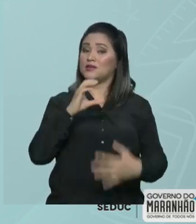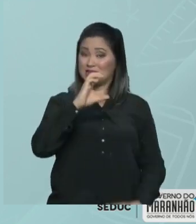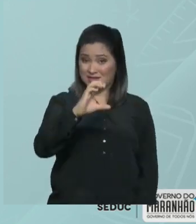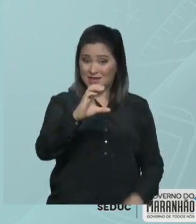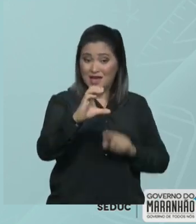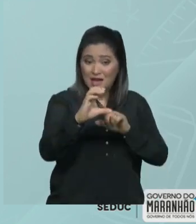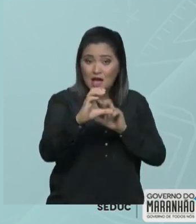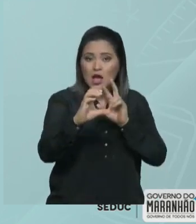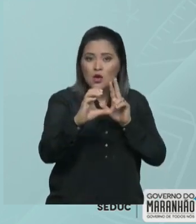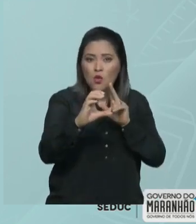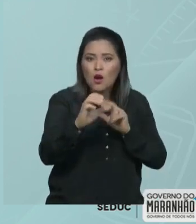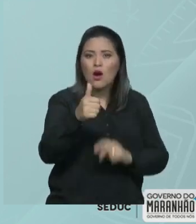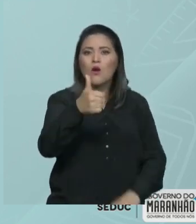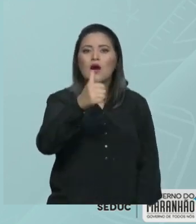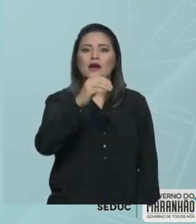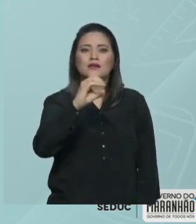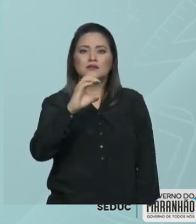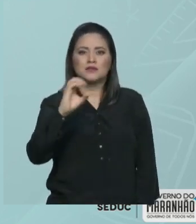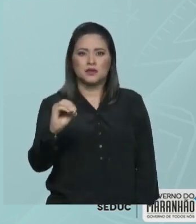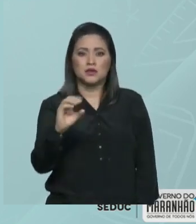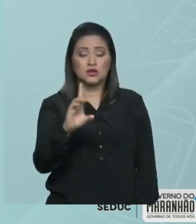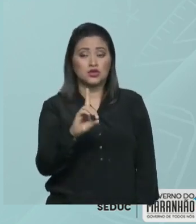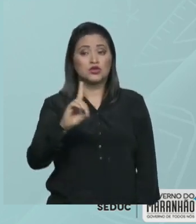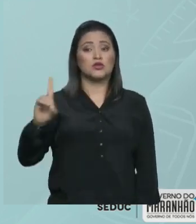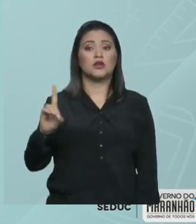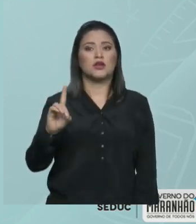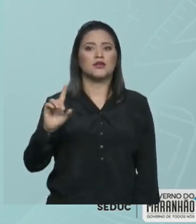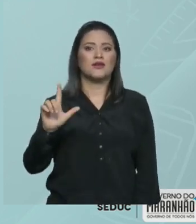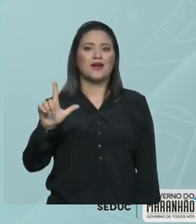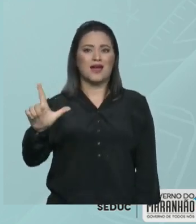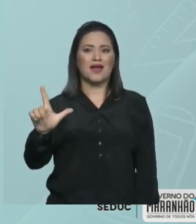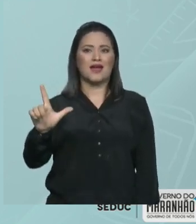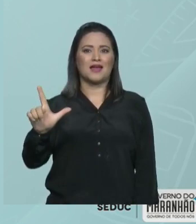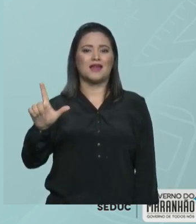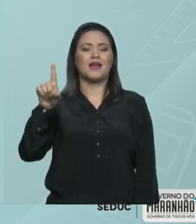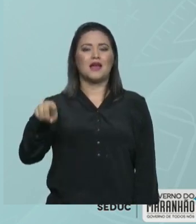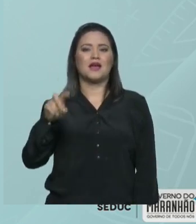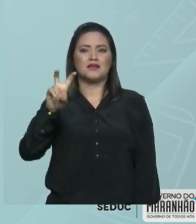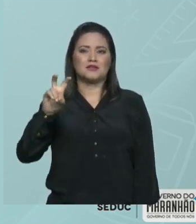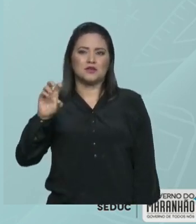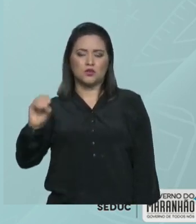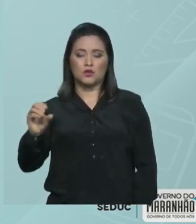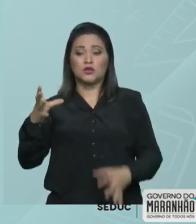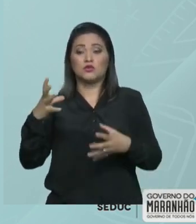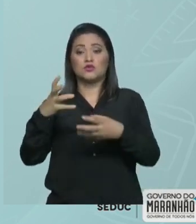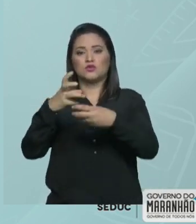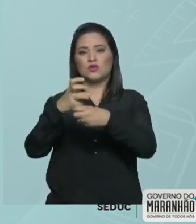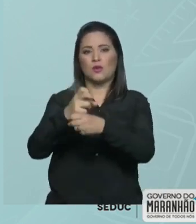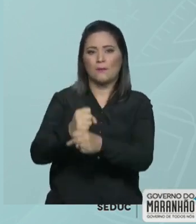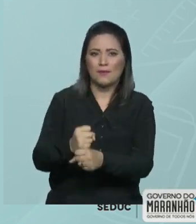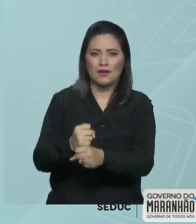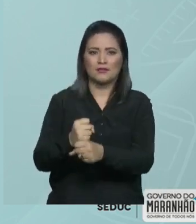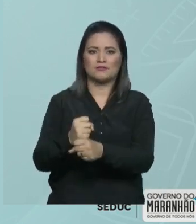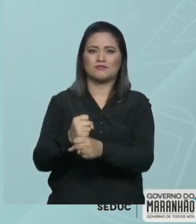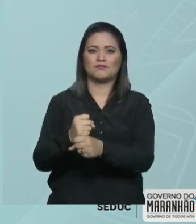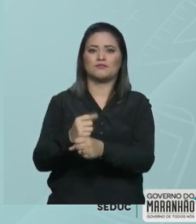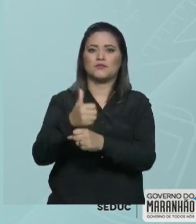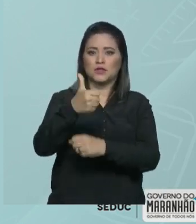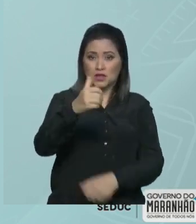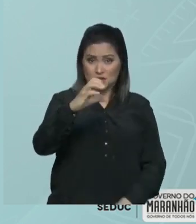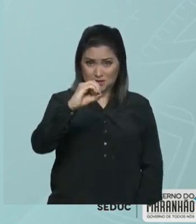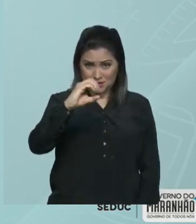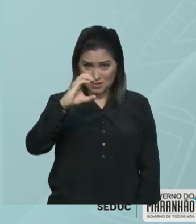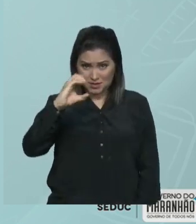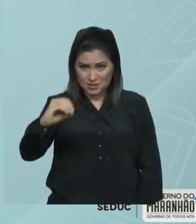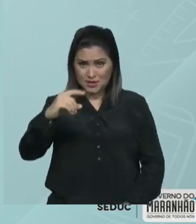100. Do lado direito dele, está o L, que vale 50. Logo, eu vou ter que somar. E aí vai ficar